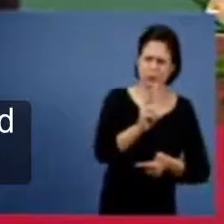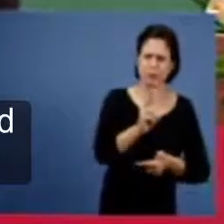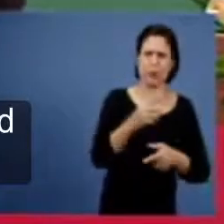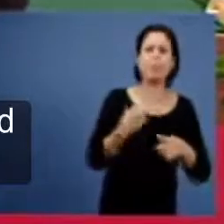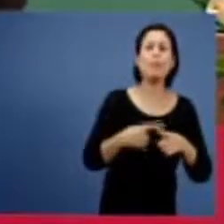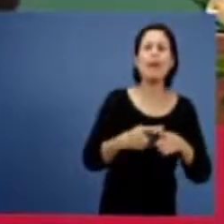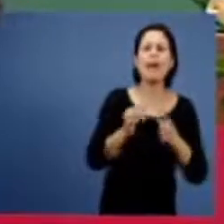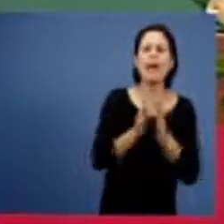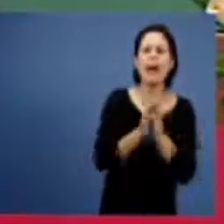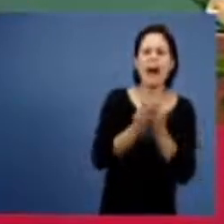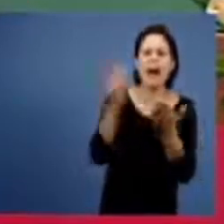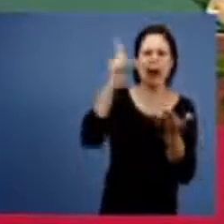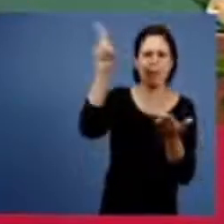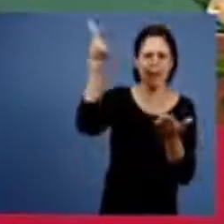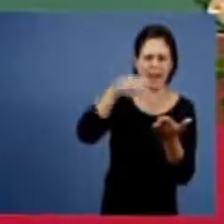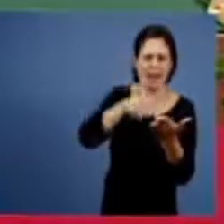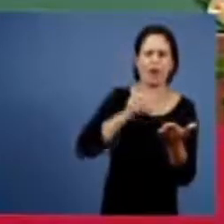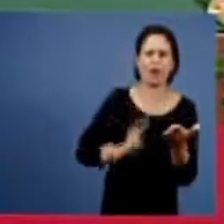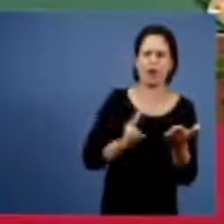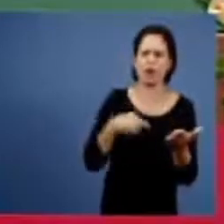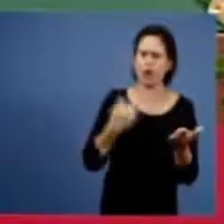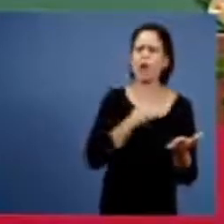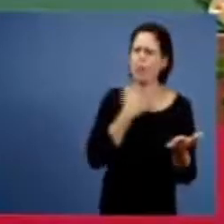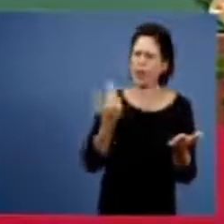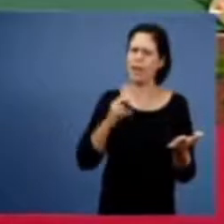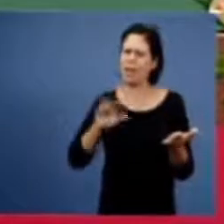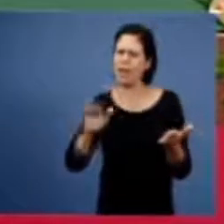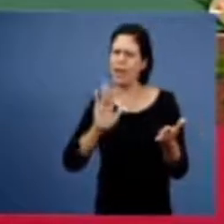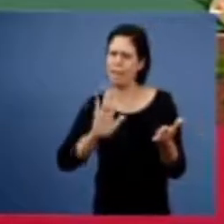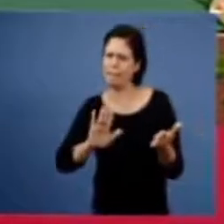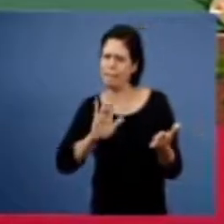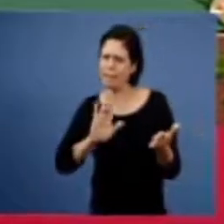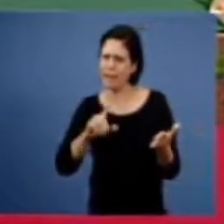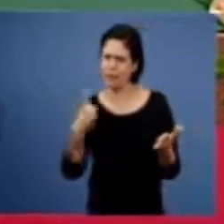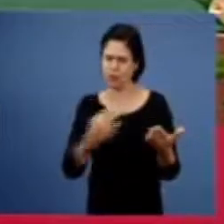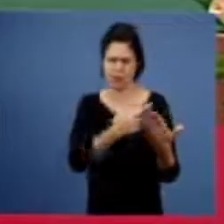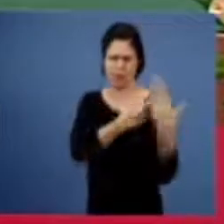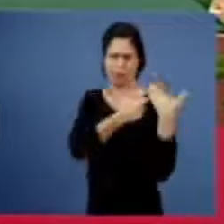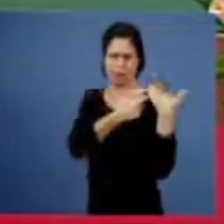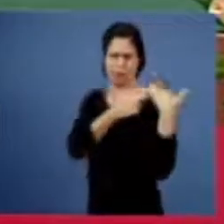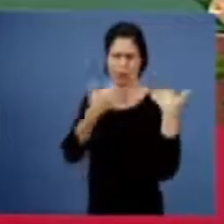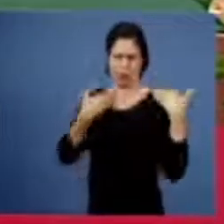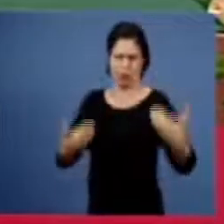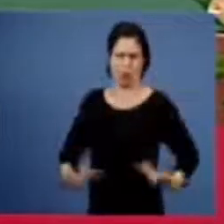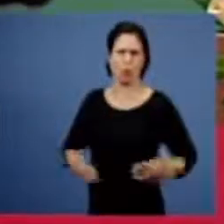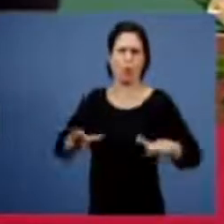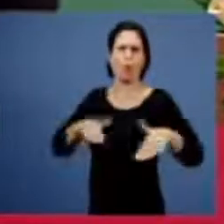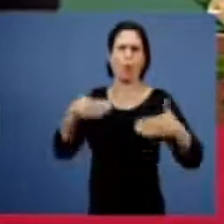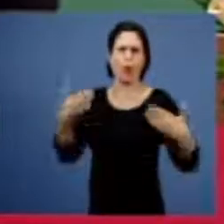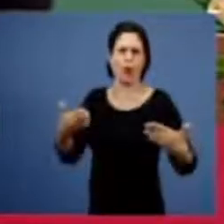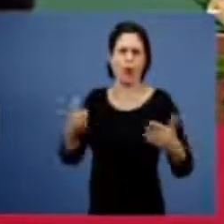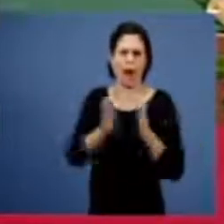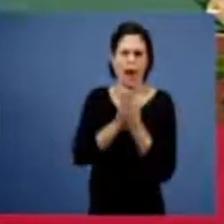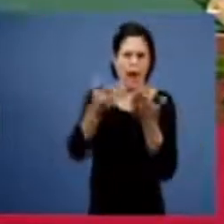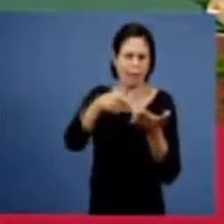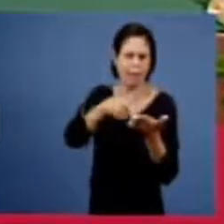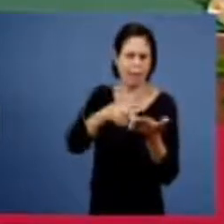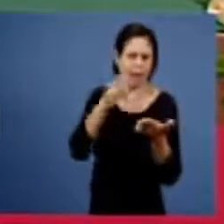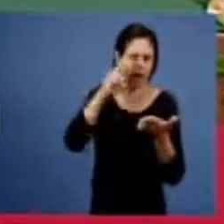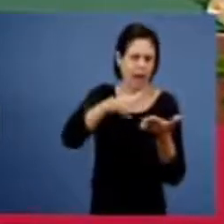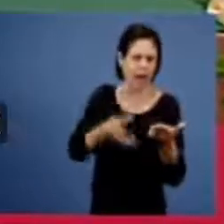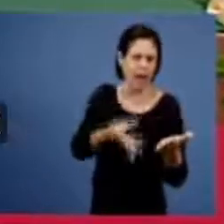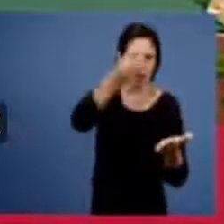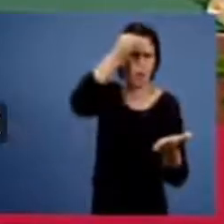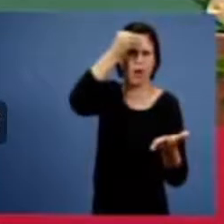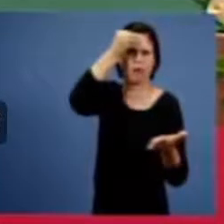palavra vai ficar nós vamos passar mas a nossa função como corpo é guardar a palavra porque